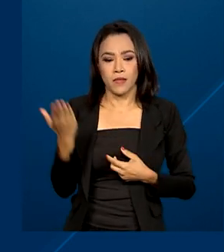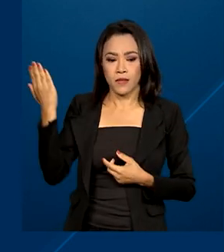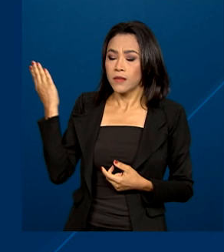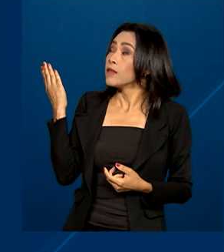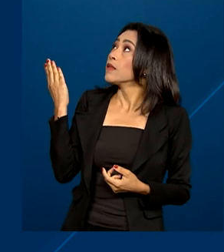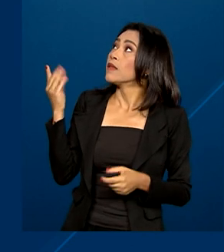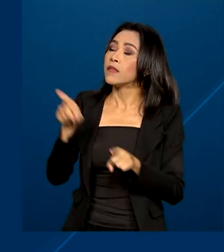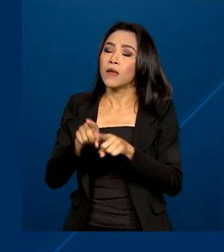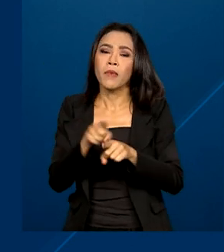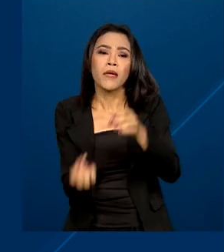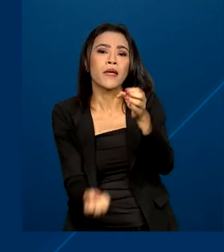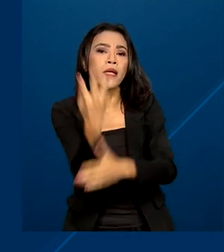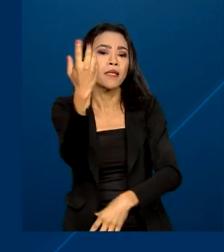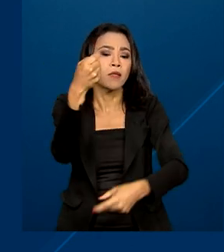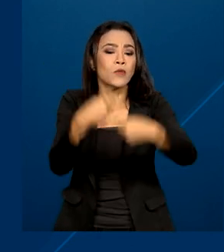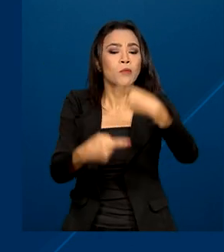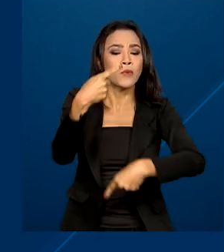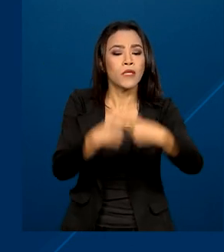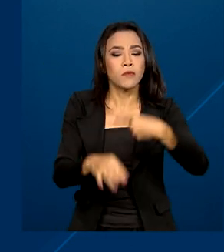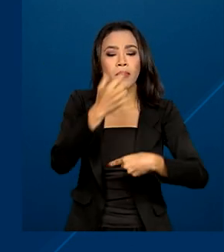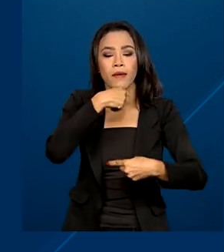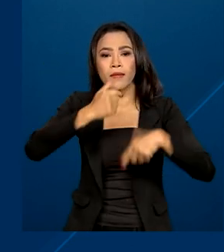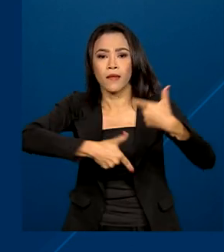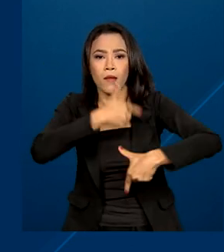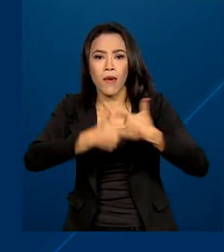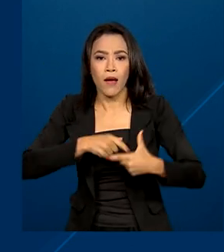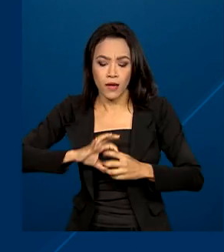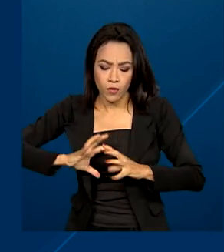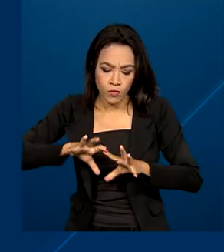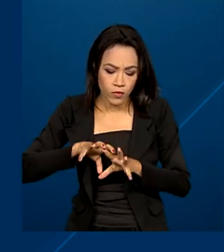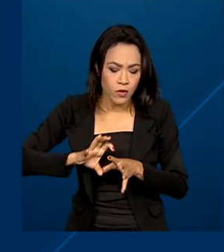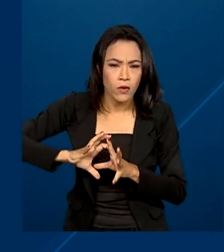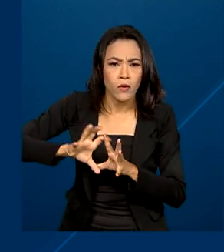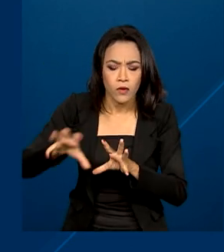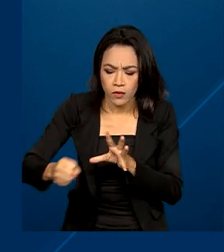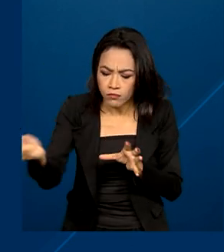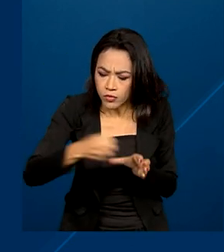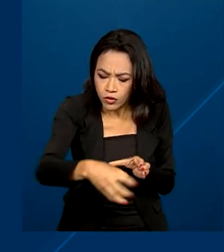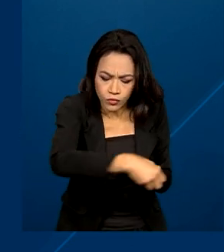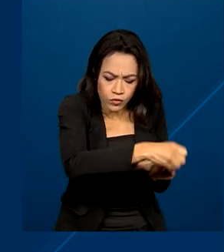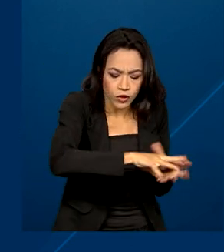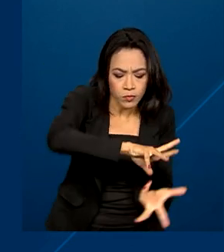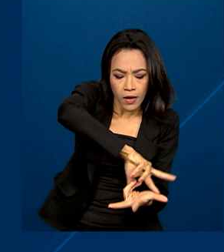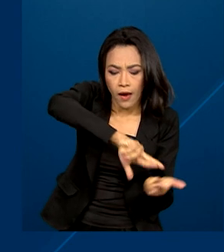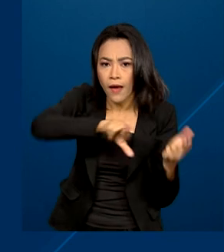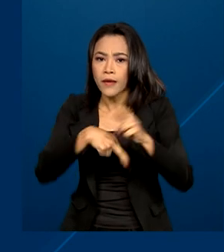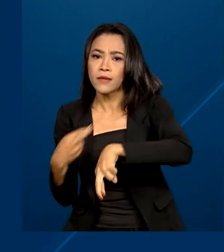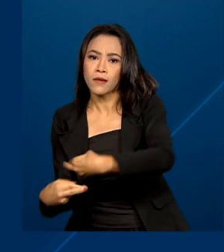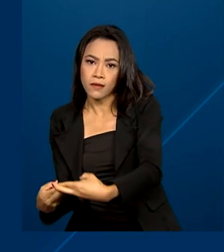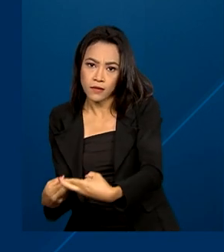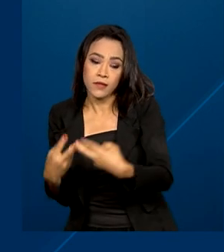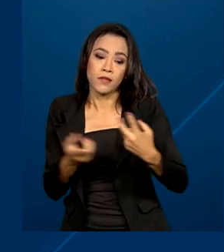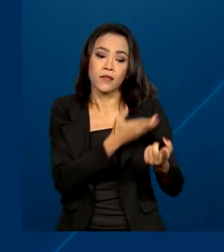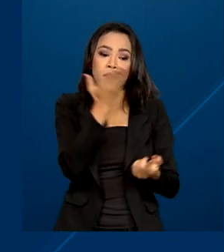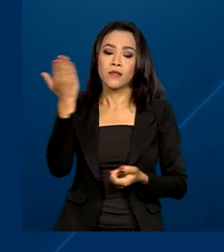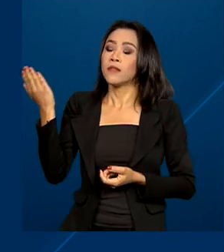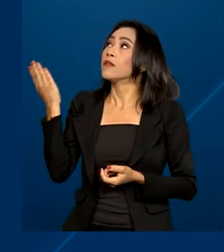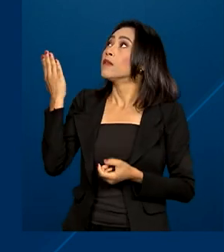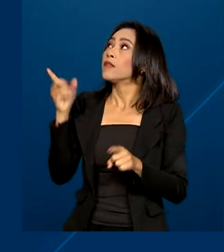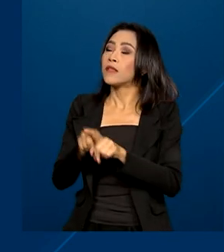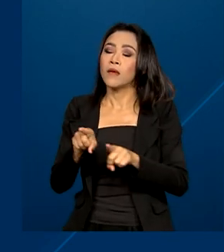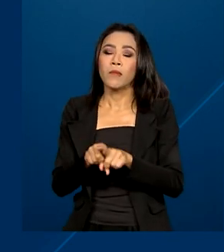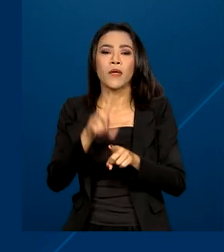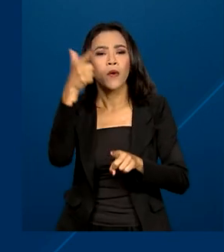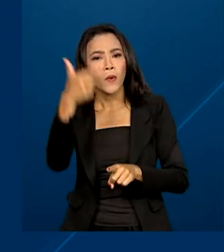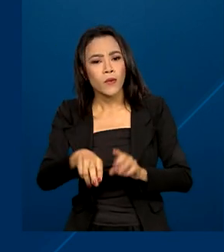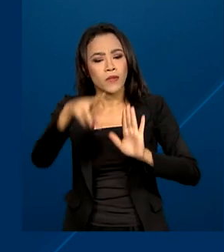de políticas públicas para os catadores de materiais recicláveis. Despacho com nova regulamentação do Conselho Nacional